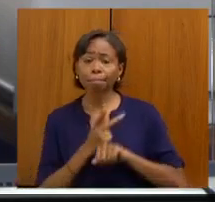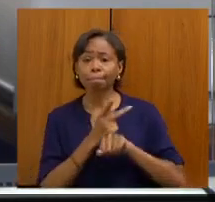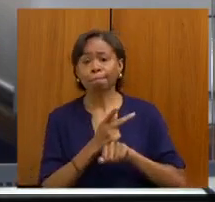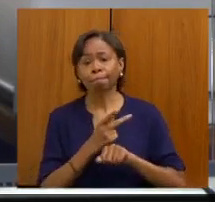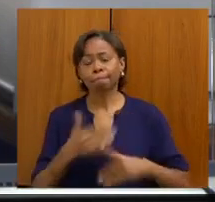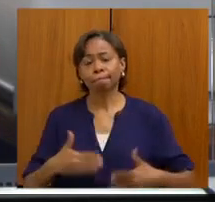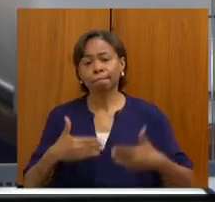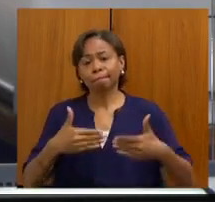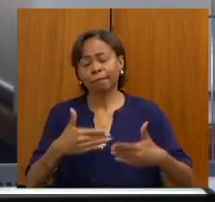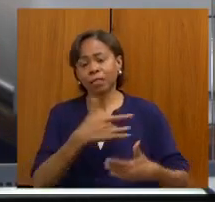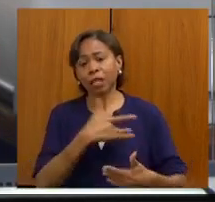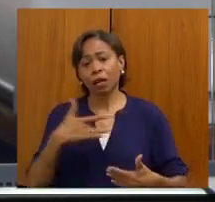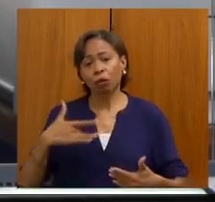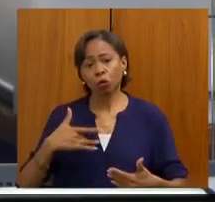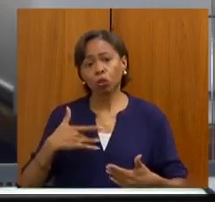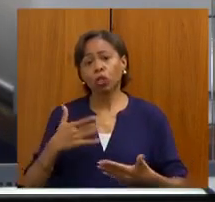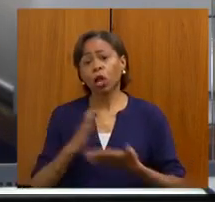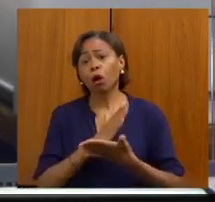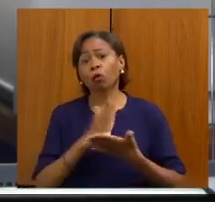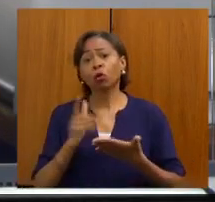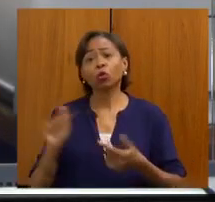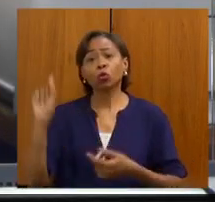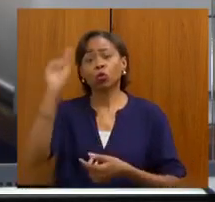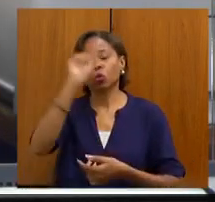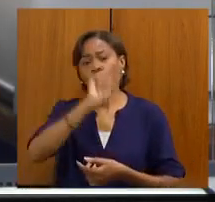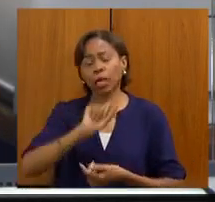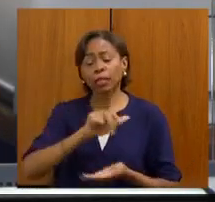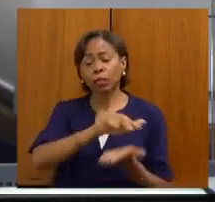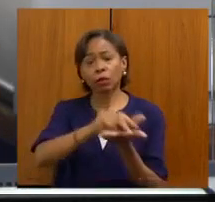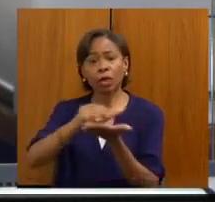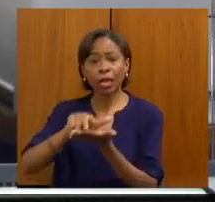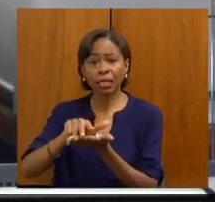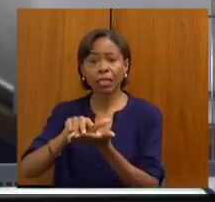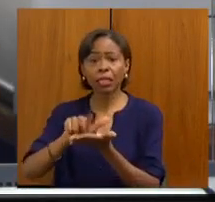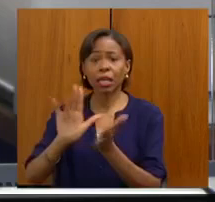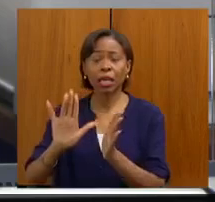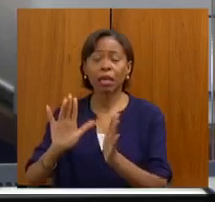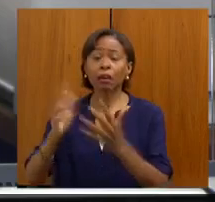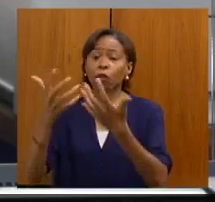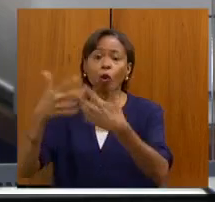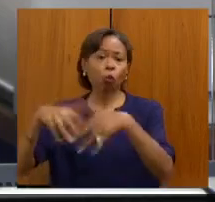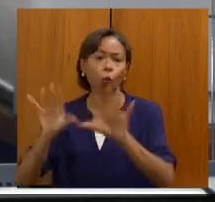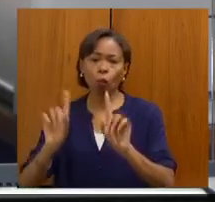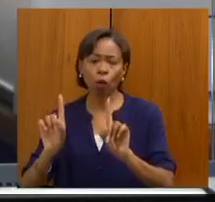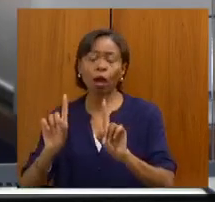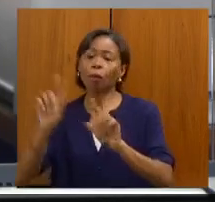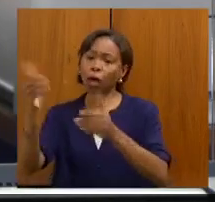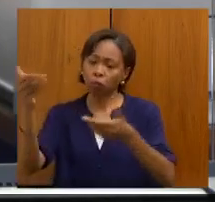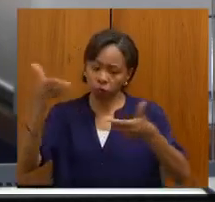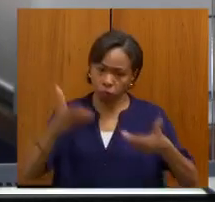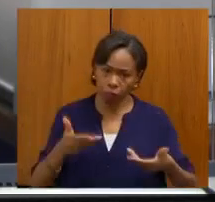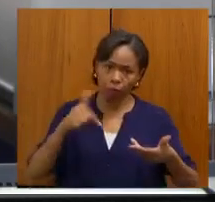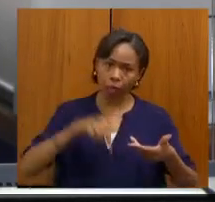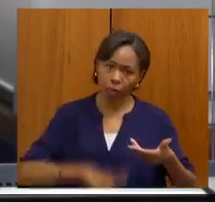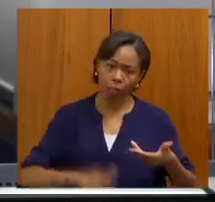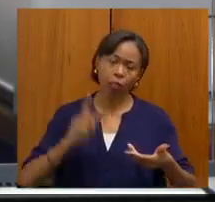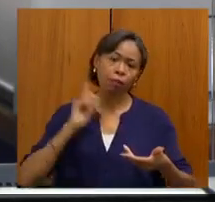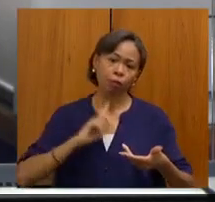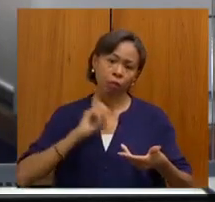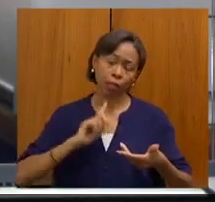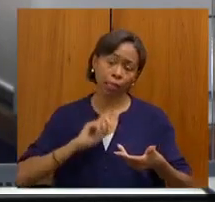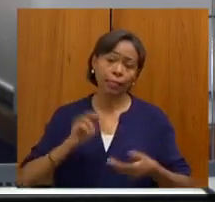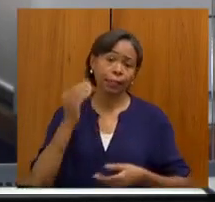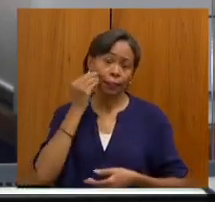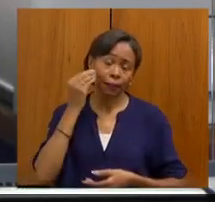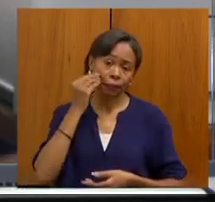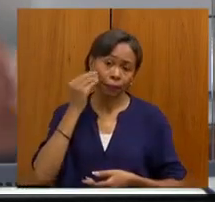excesso de leitos que não foram habilitados em outros estados para Minas Gerais. Então, gente está nessa negociação e temos uma